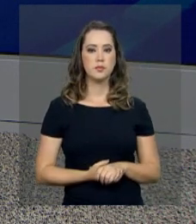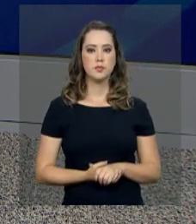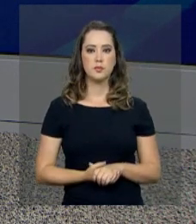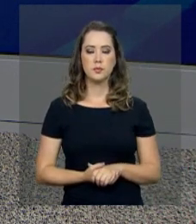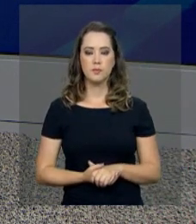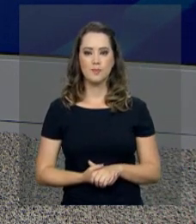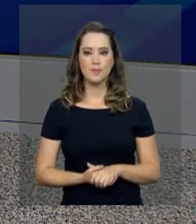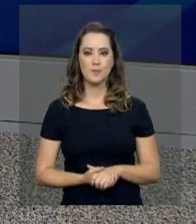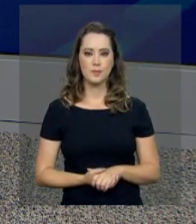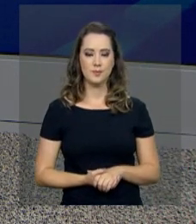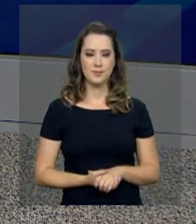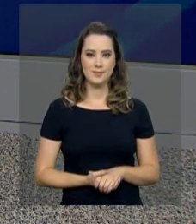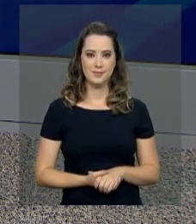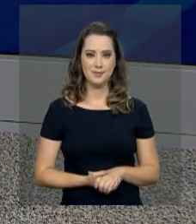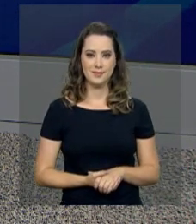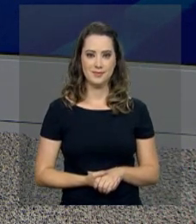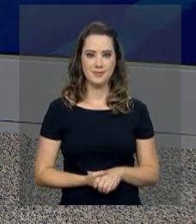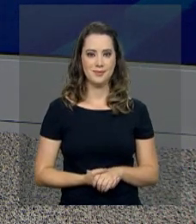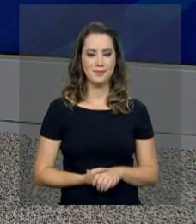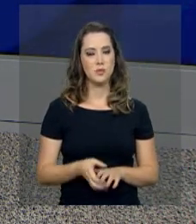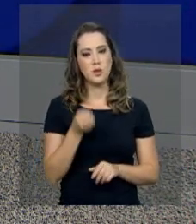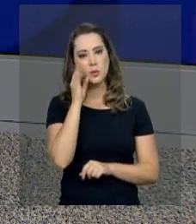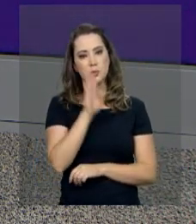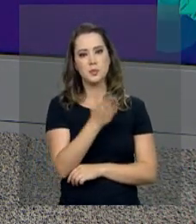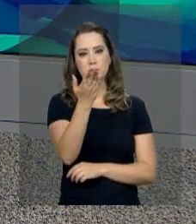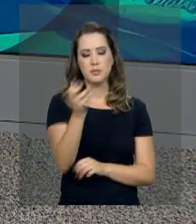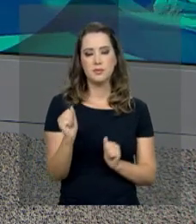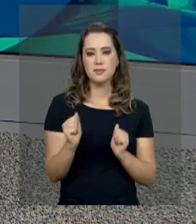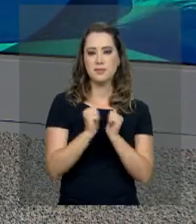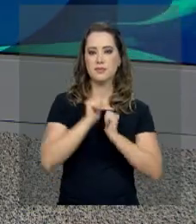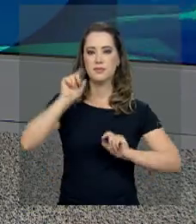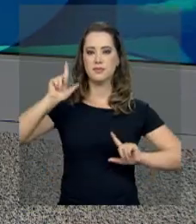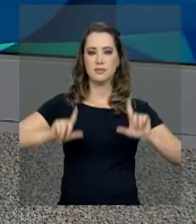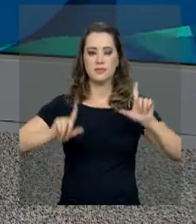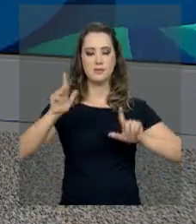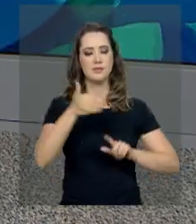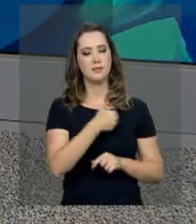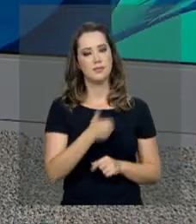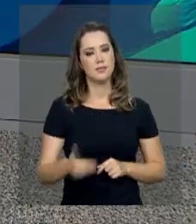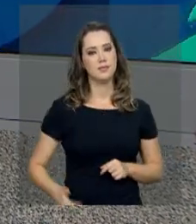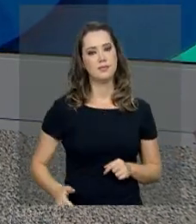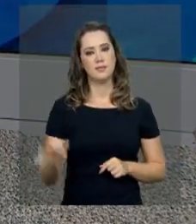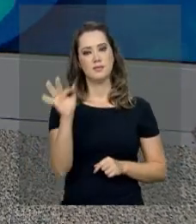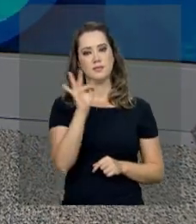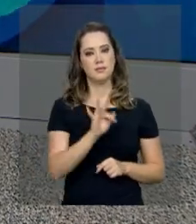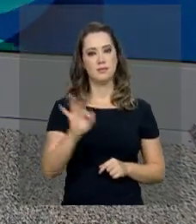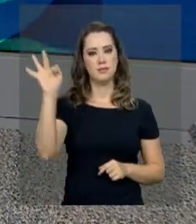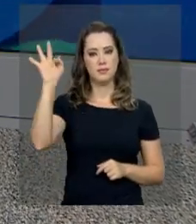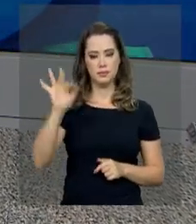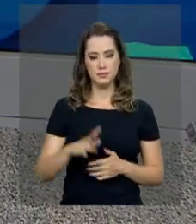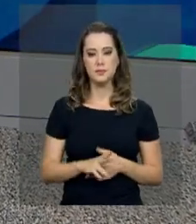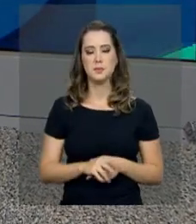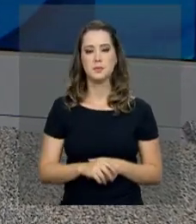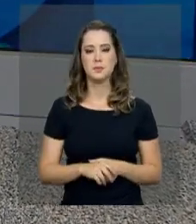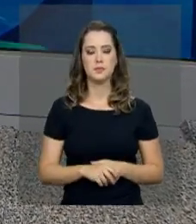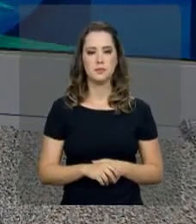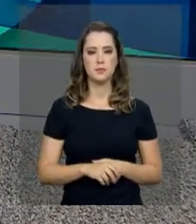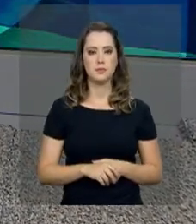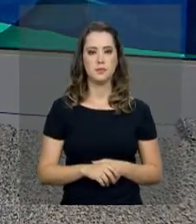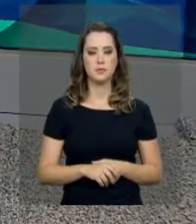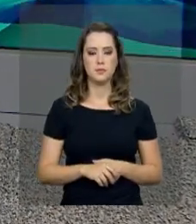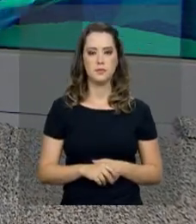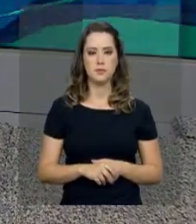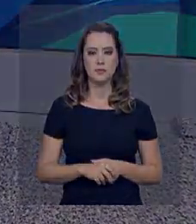-5084. Uma boa tarde para você. Continue com a gente aqui na NBR e a TV do governo federal.